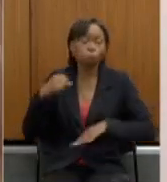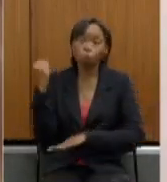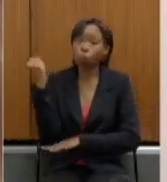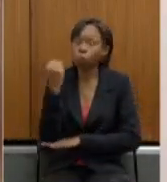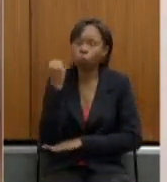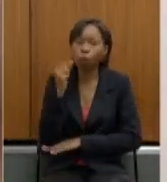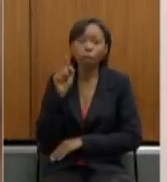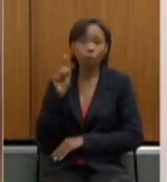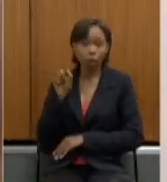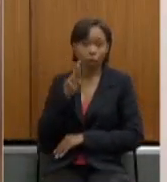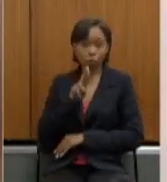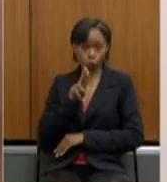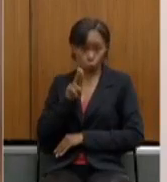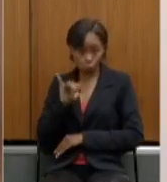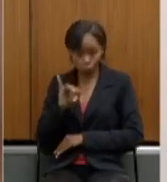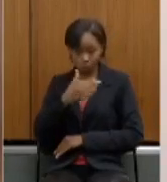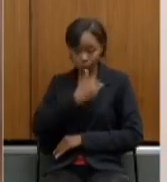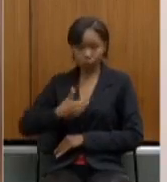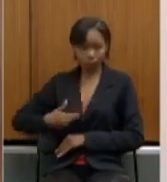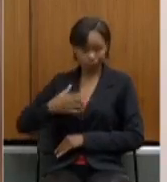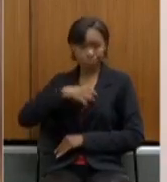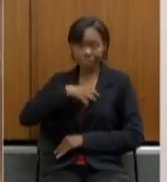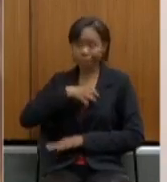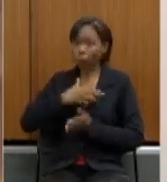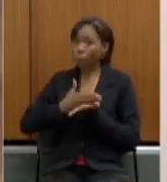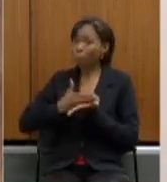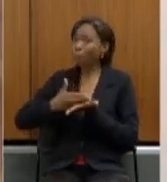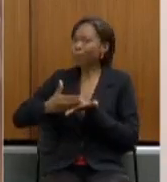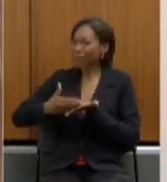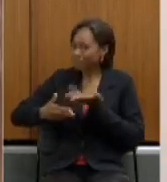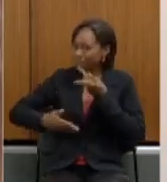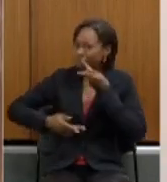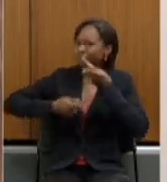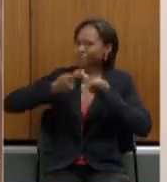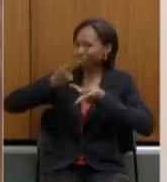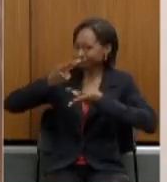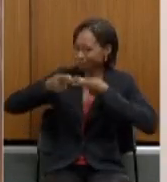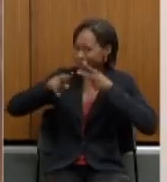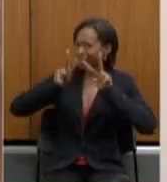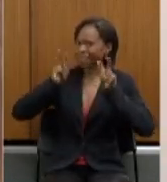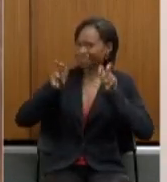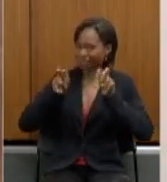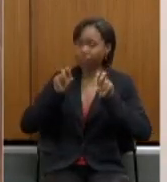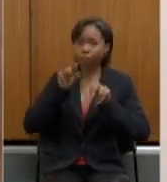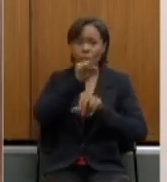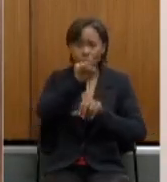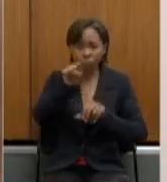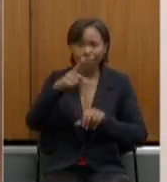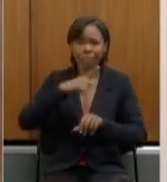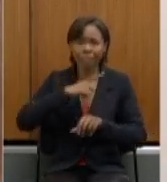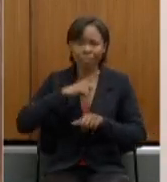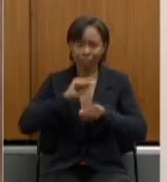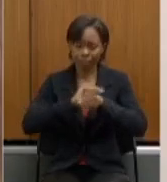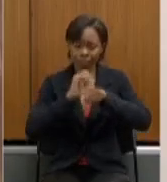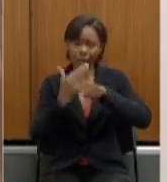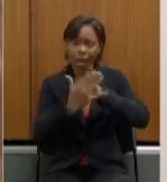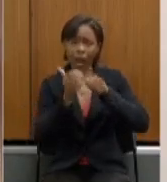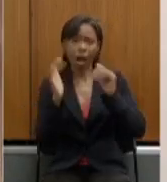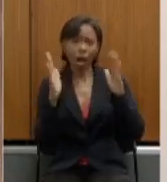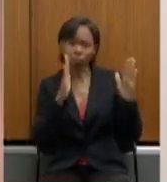nisso quer dizer vocês tem até essa vocês tem a pandemia não que a gente deseje mas vocês tem a pandemia como